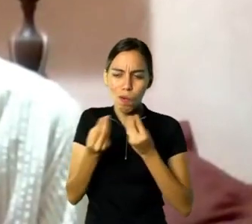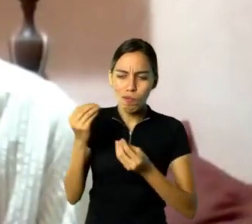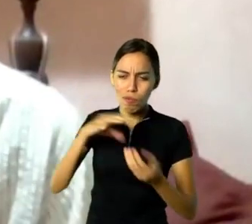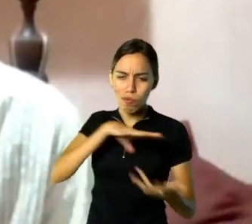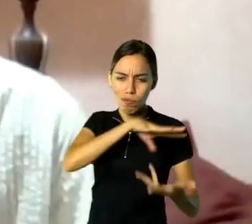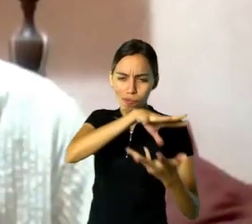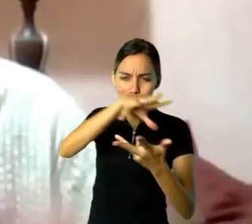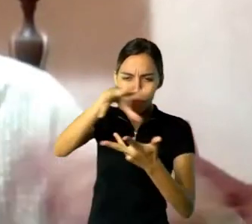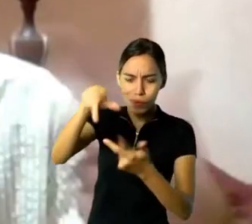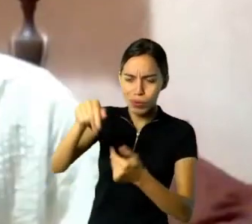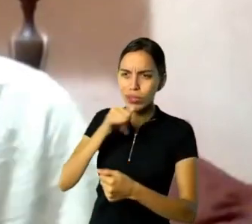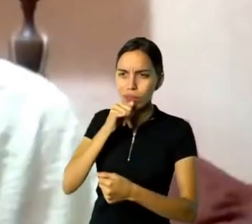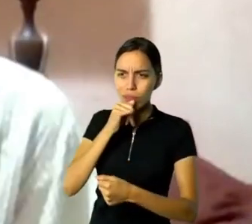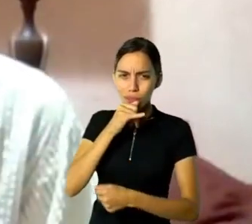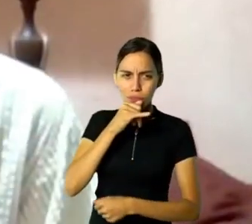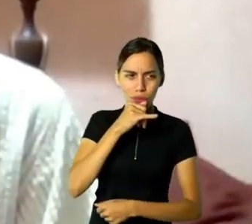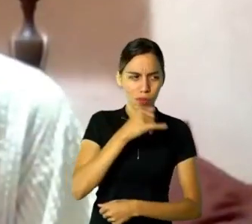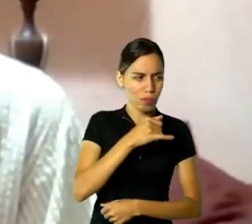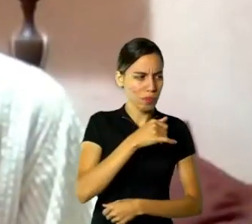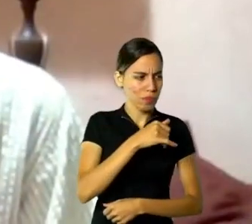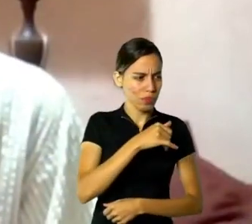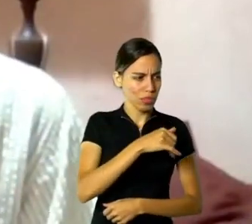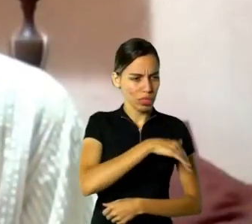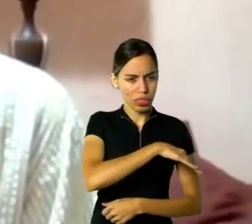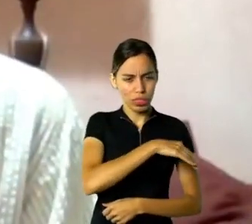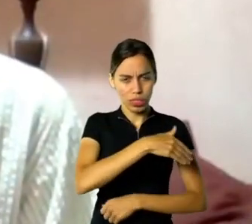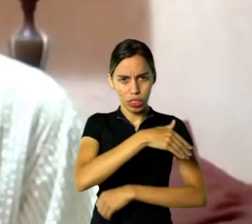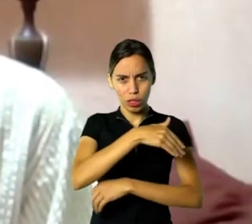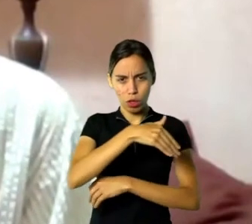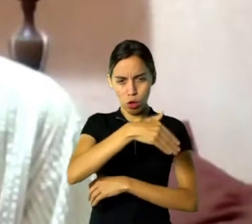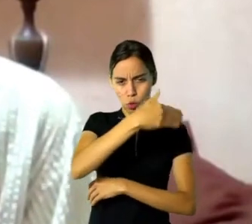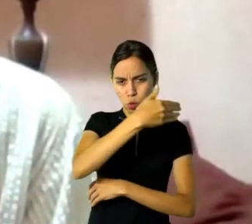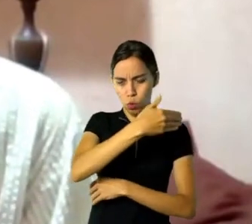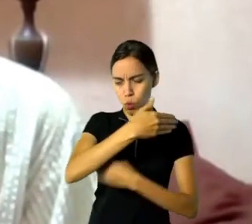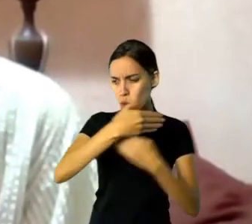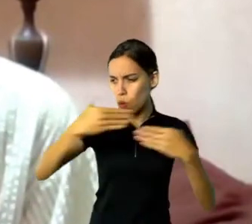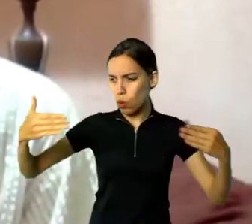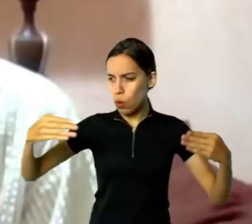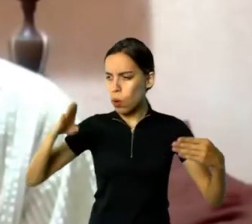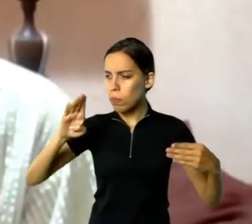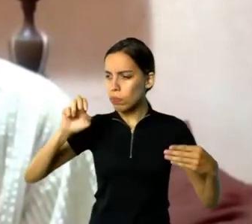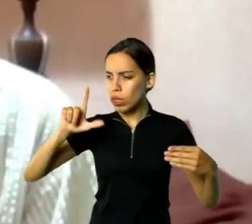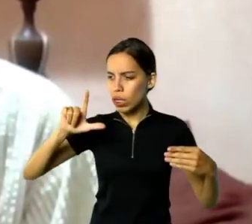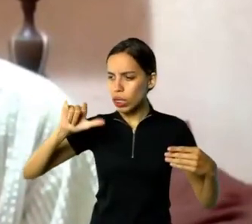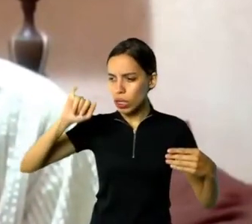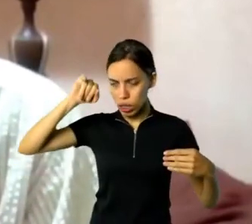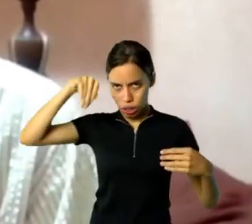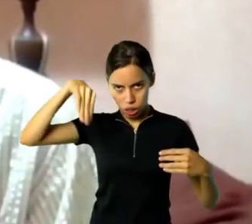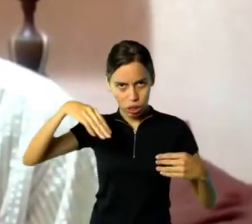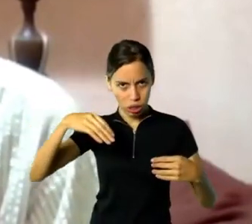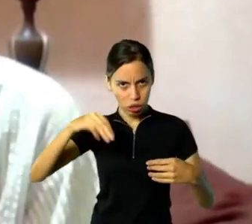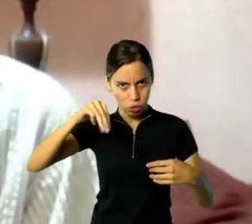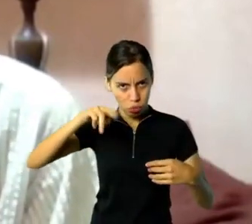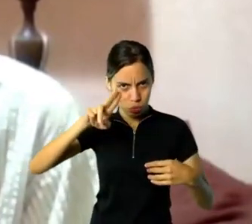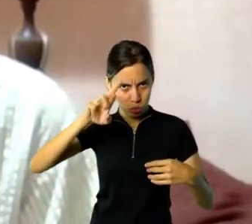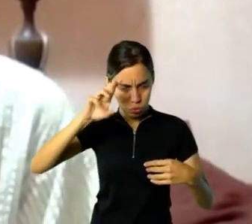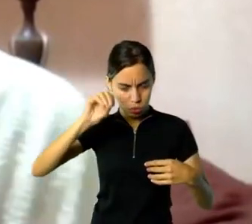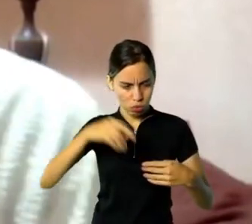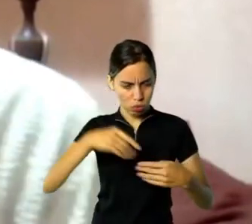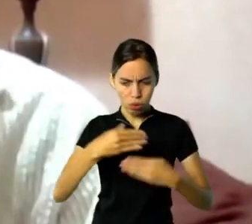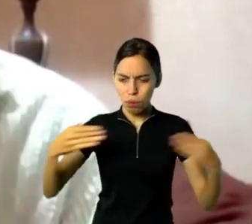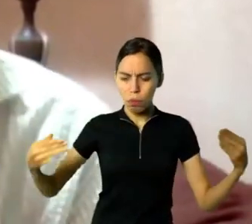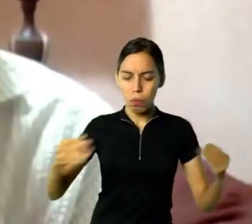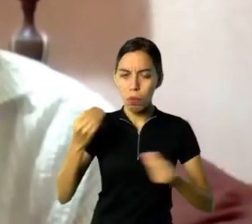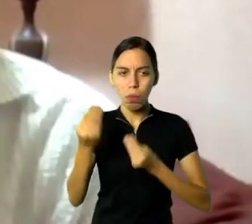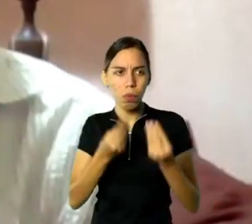a queda do Muro de Berlim, essas coisas. A paranoia que a criança nascida nos anos 80 tinha com a bomba atômica,